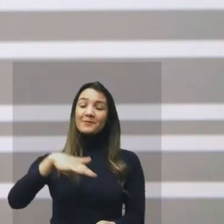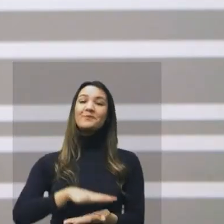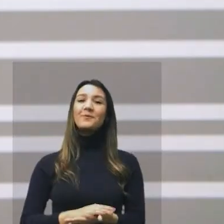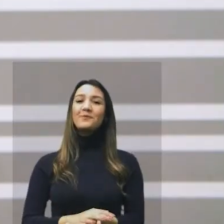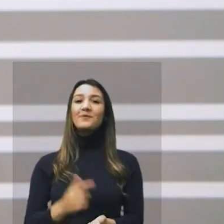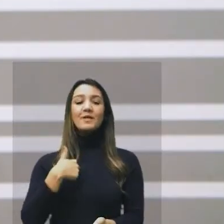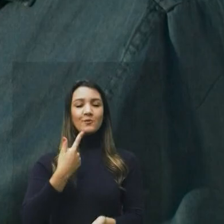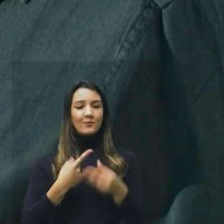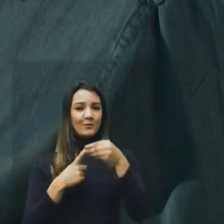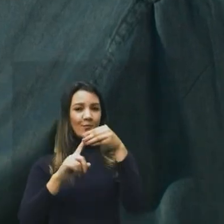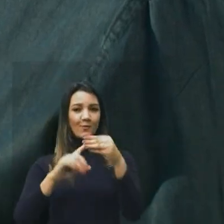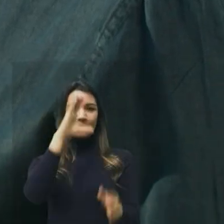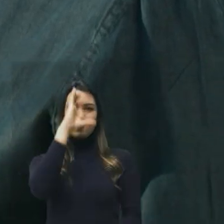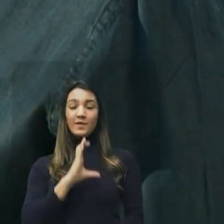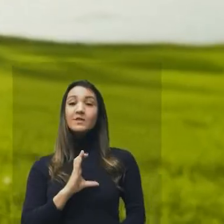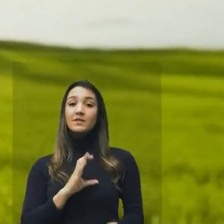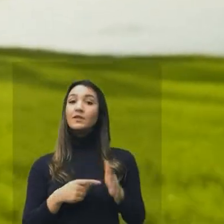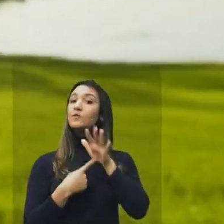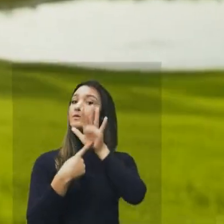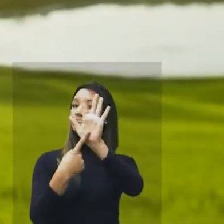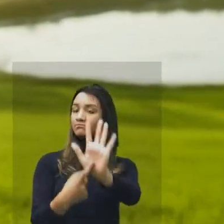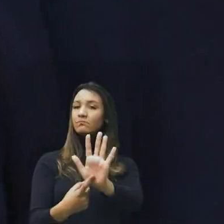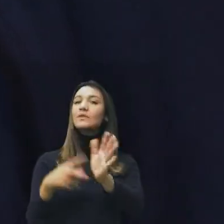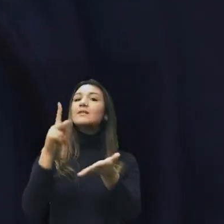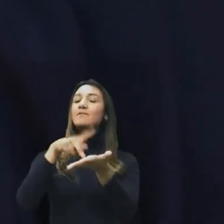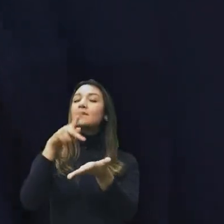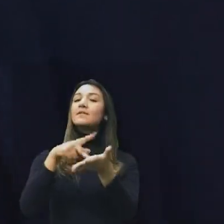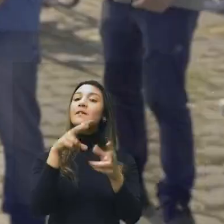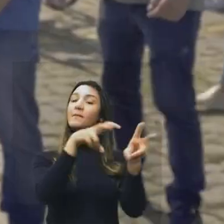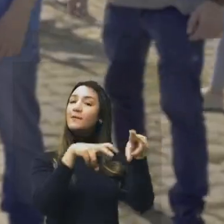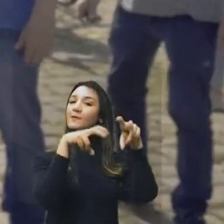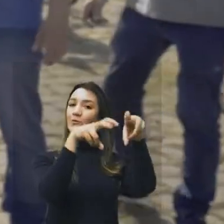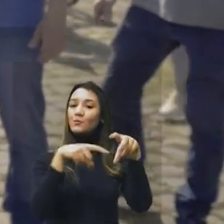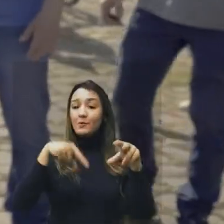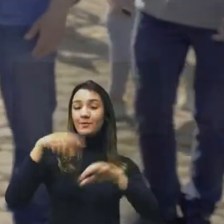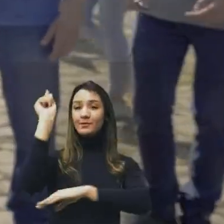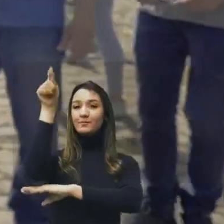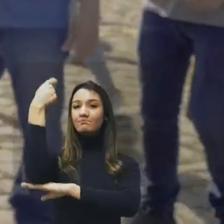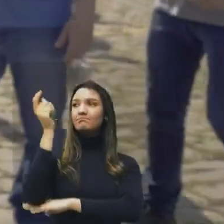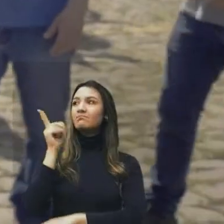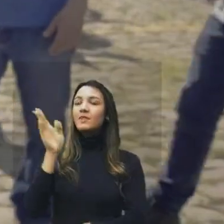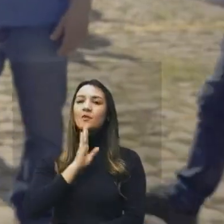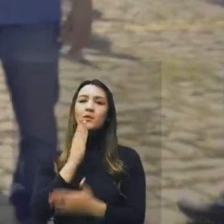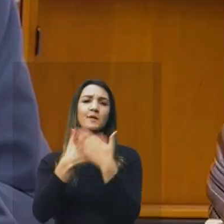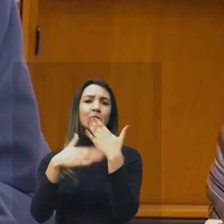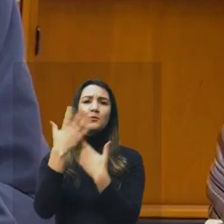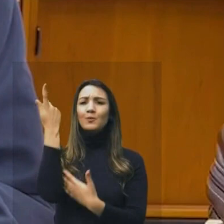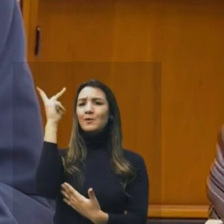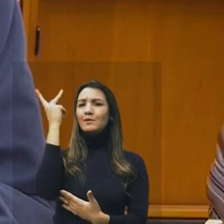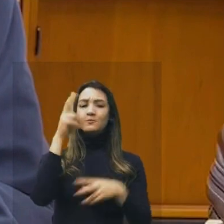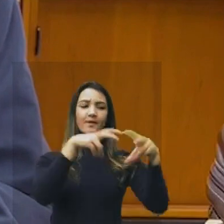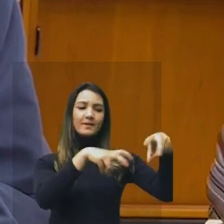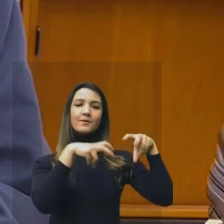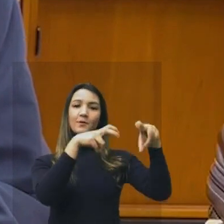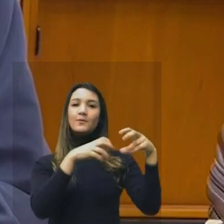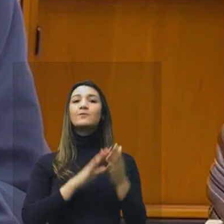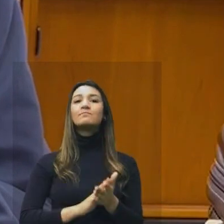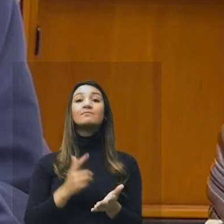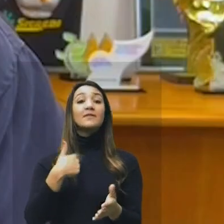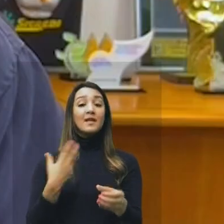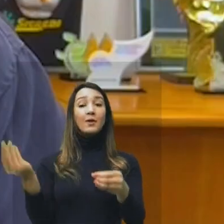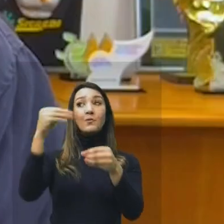Sou o único candidato que representa verdadeiramente o agro gaúcho Ele conhece toda a história do produtor Luiz Carlos Reis,